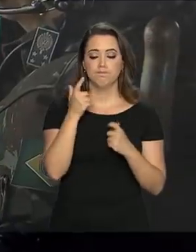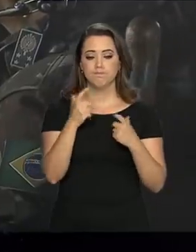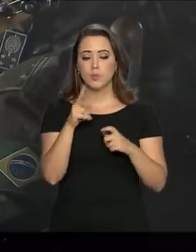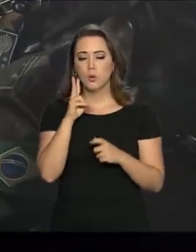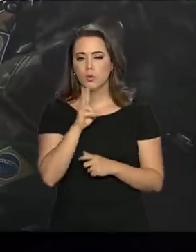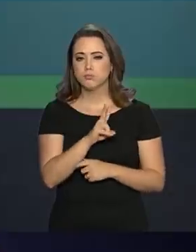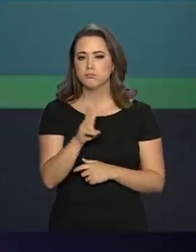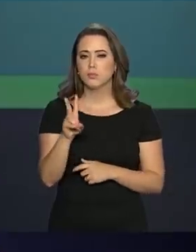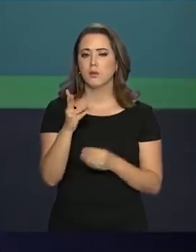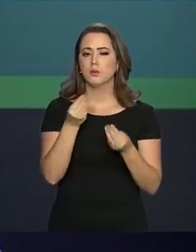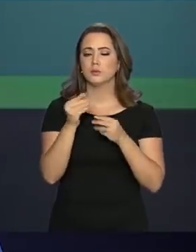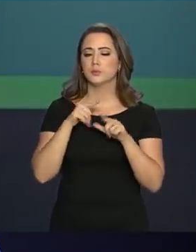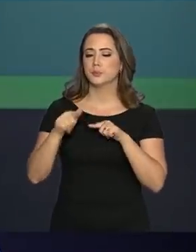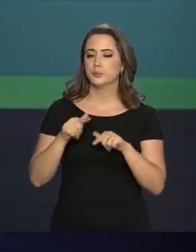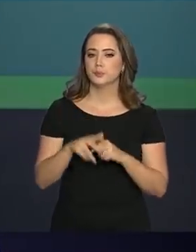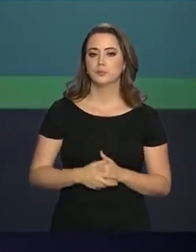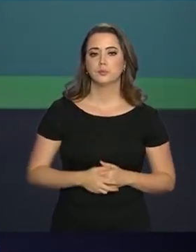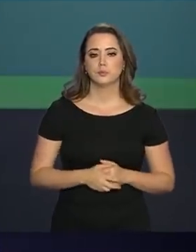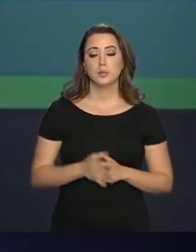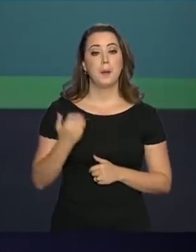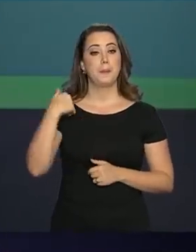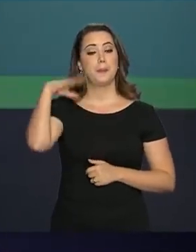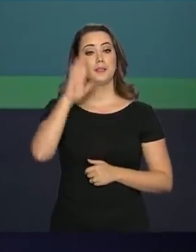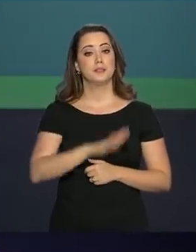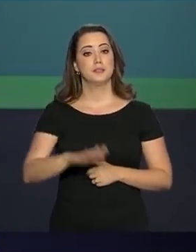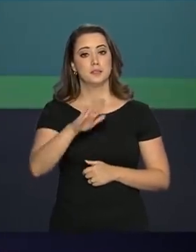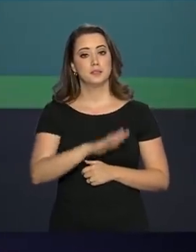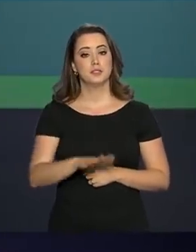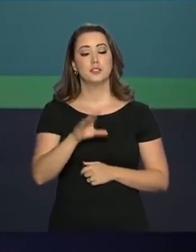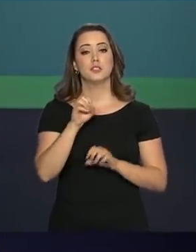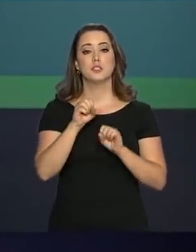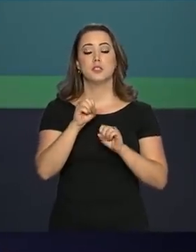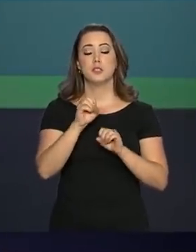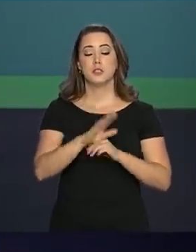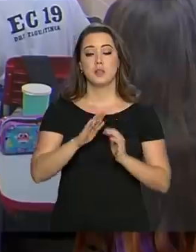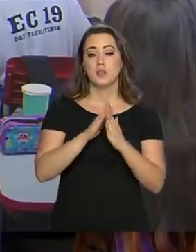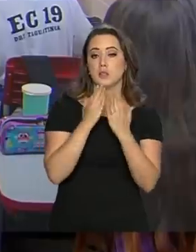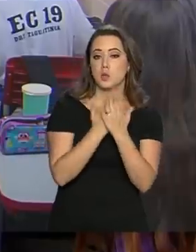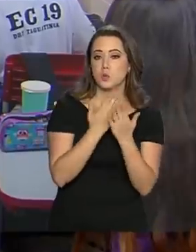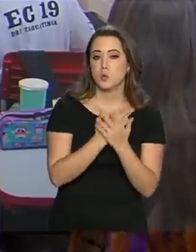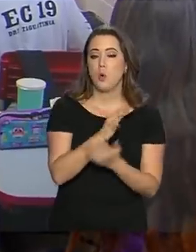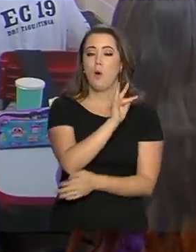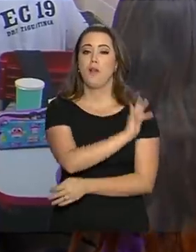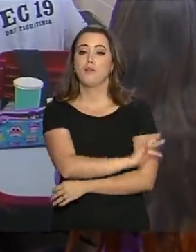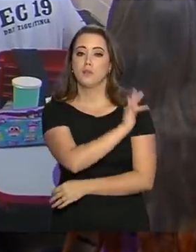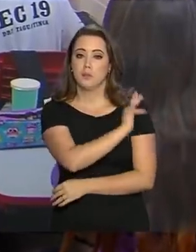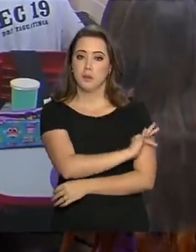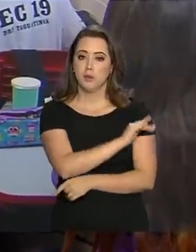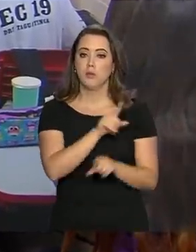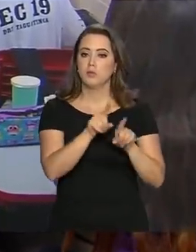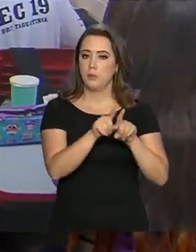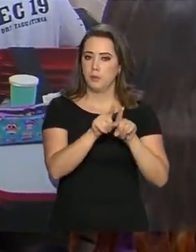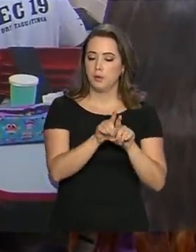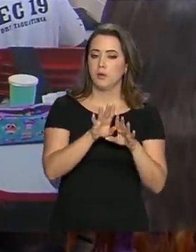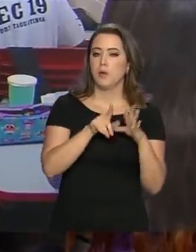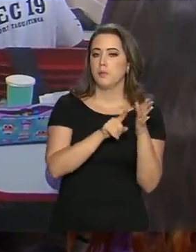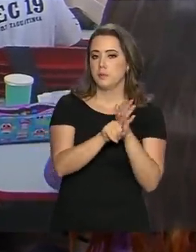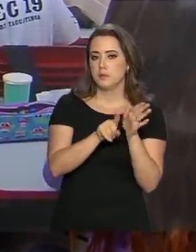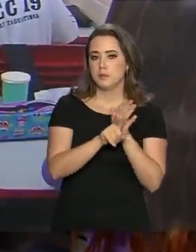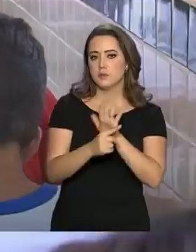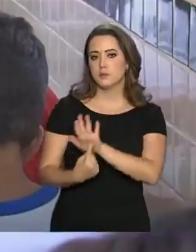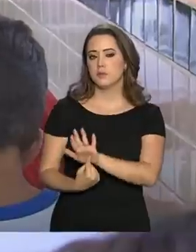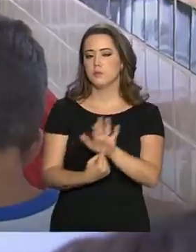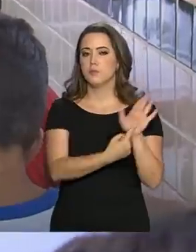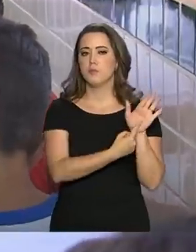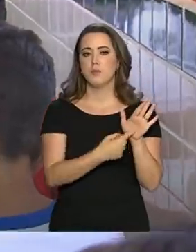acompanhar as ações. Mais crianças em creches e no ensino fundamental, Censo Escolar 2018 mostra uma radiografia de